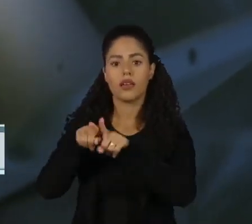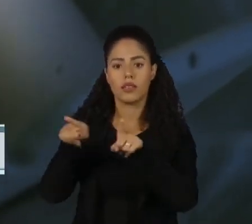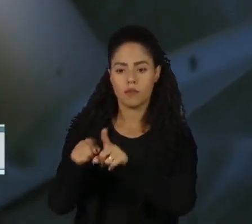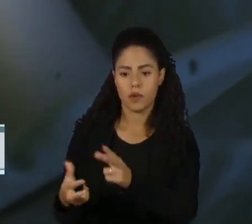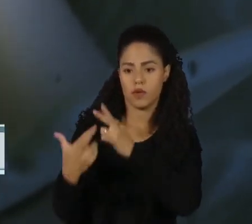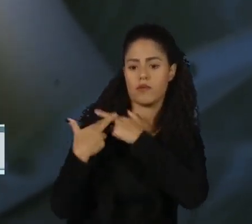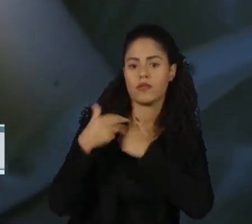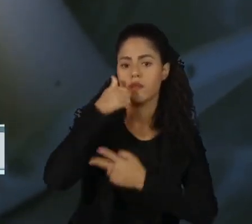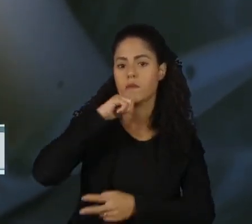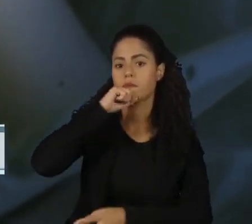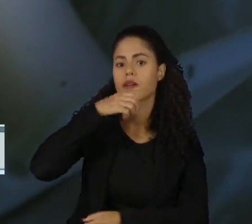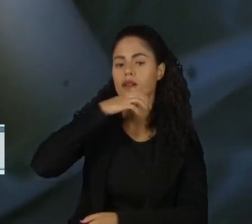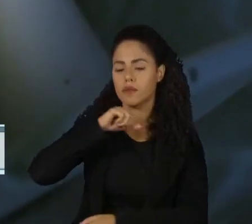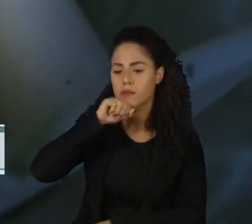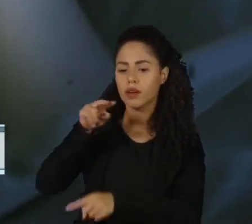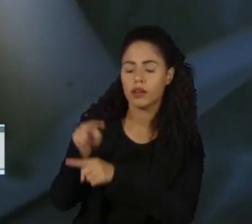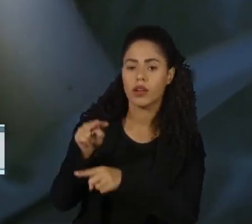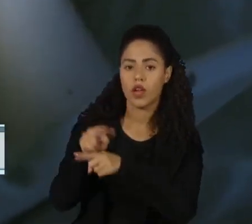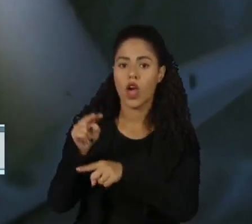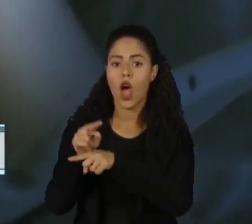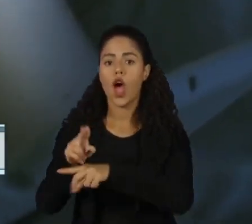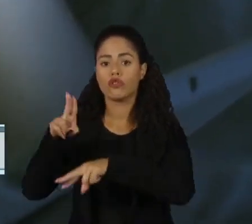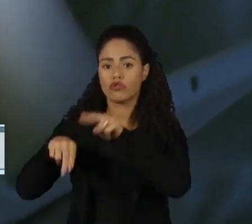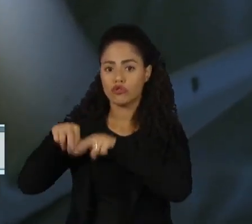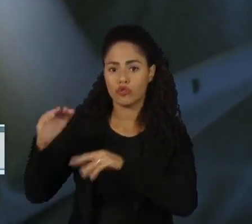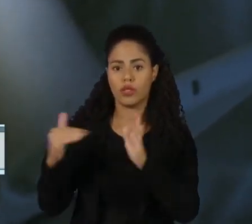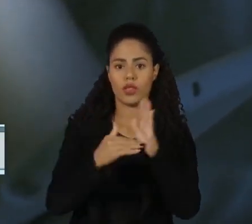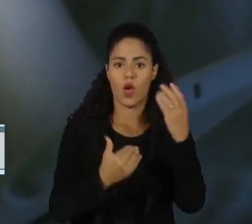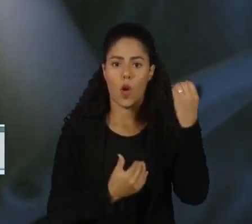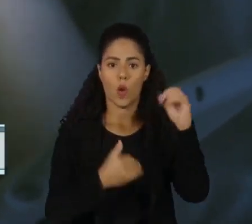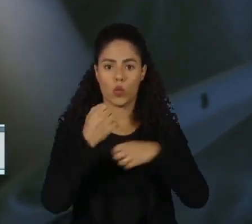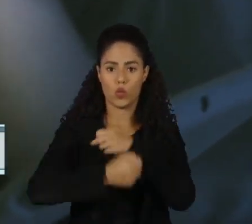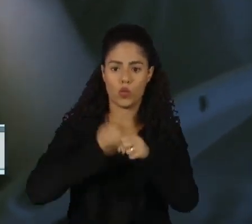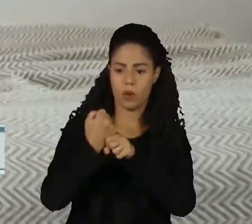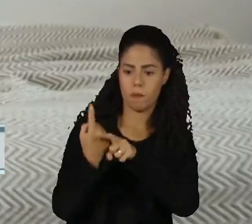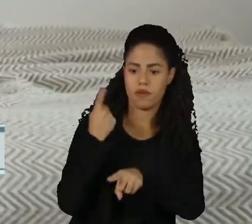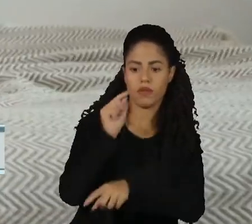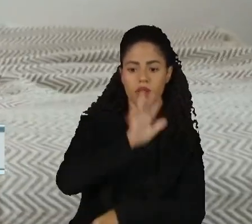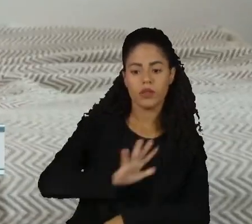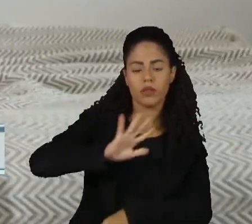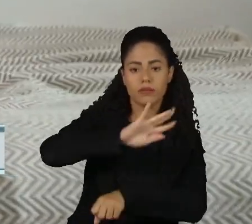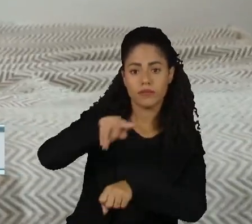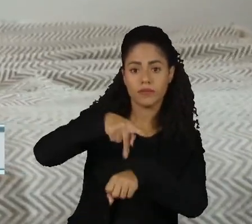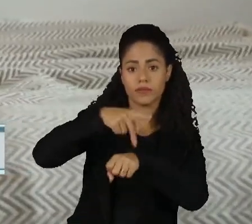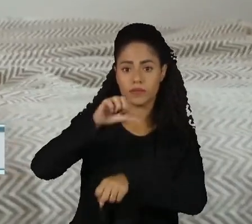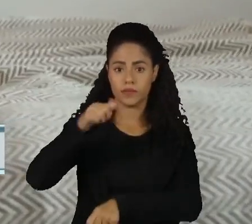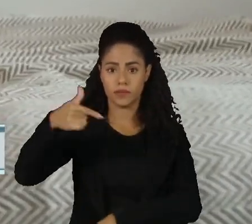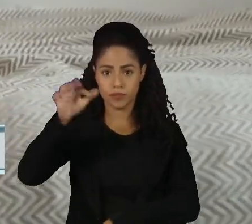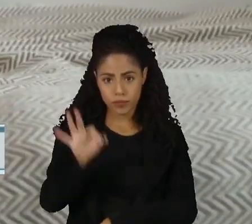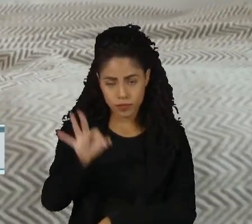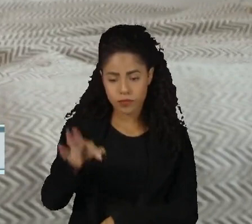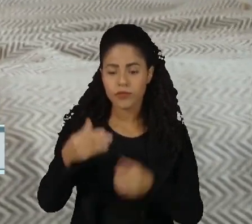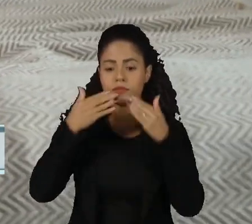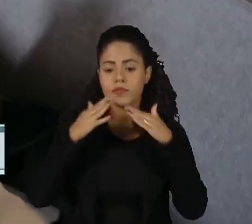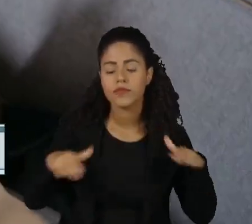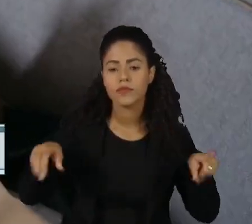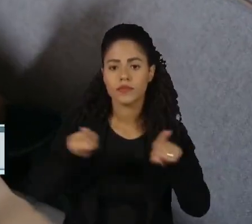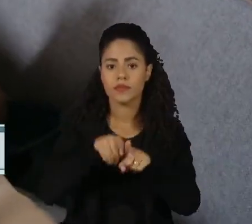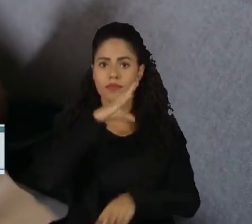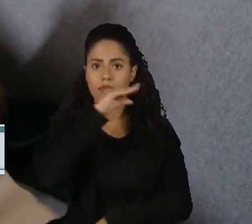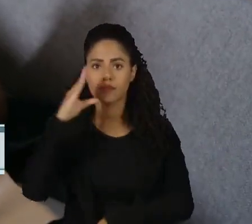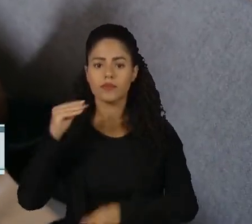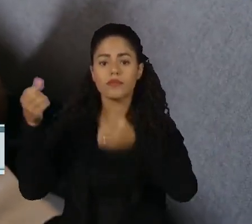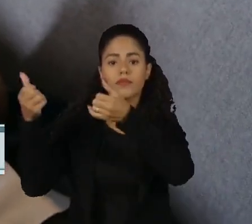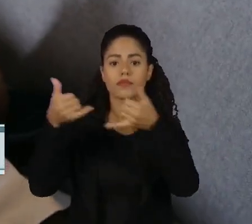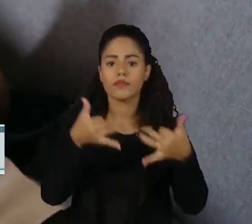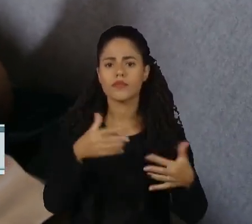responsáveis, entre junho e outubro do ano passado em todo o país. 97% das crianças e jovens dizem